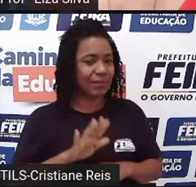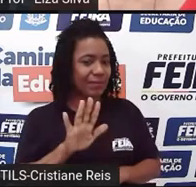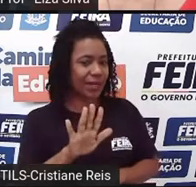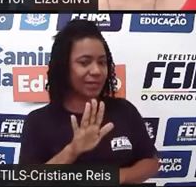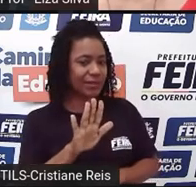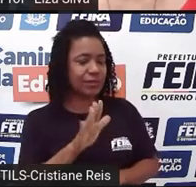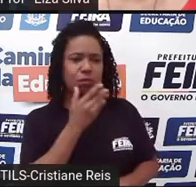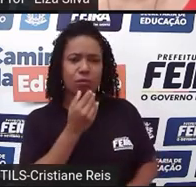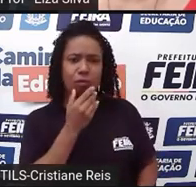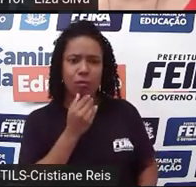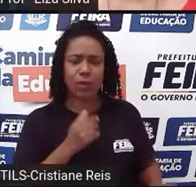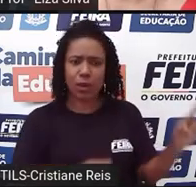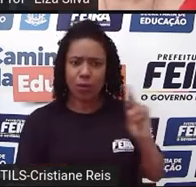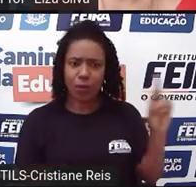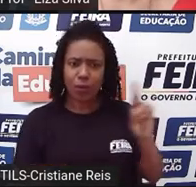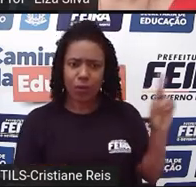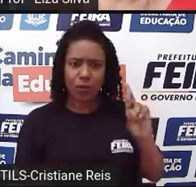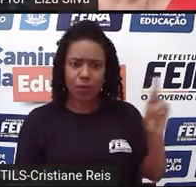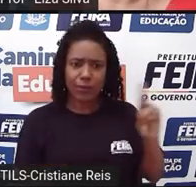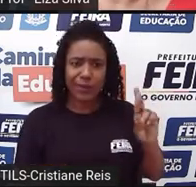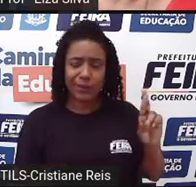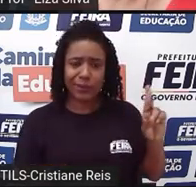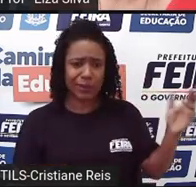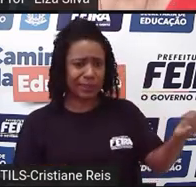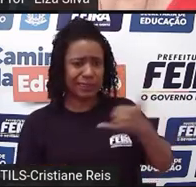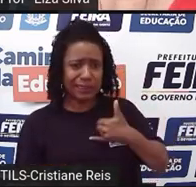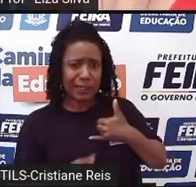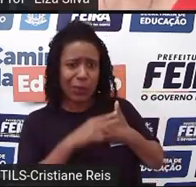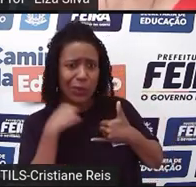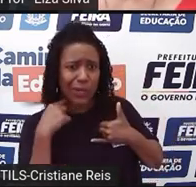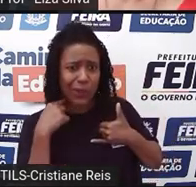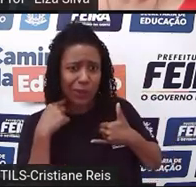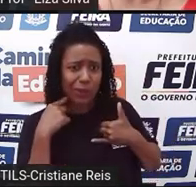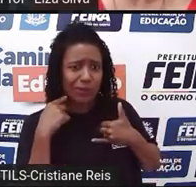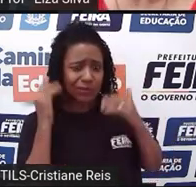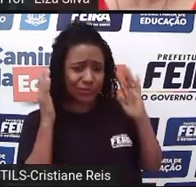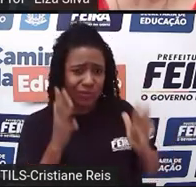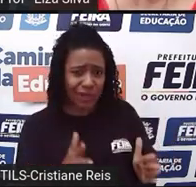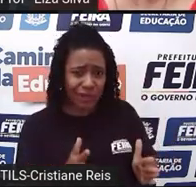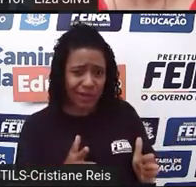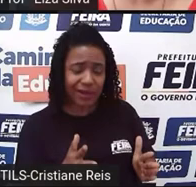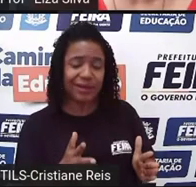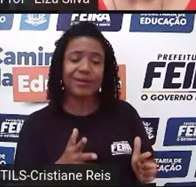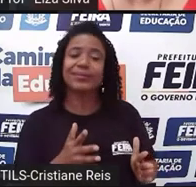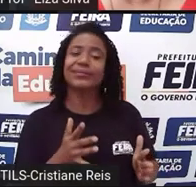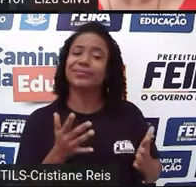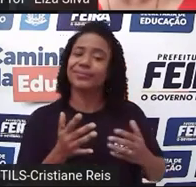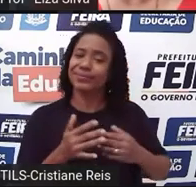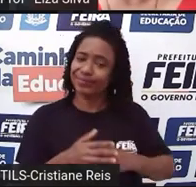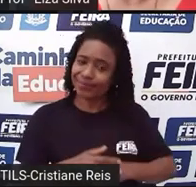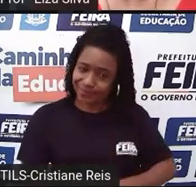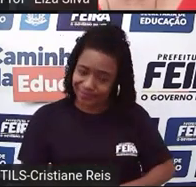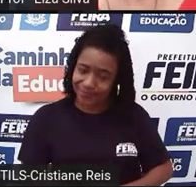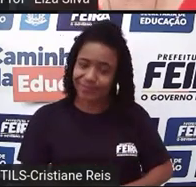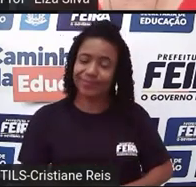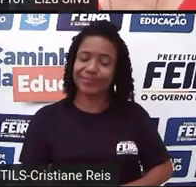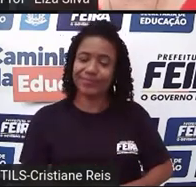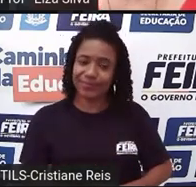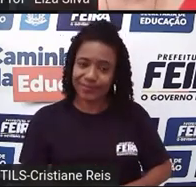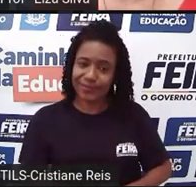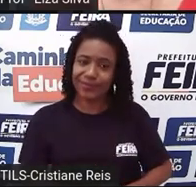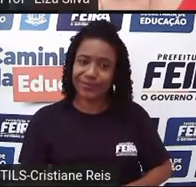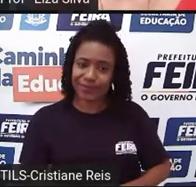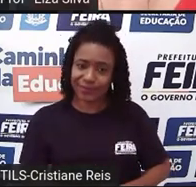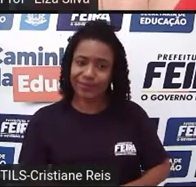saber sobre esse fato? Vamos ver o que acontece? Então, Romeu fica sabendo da morte de Julieta por